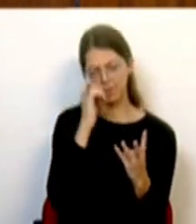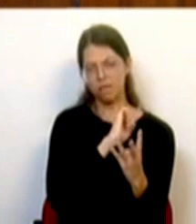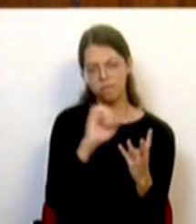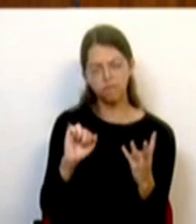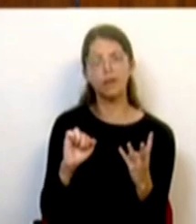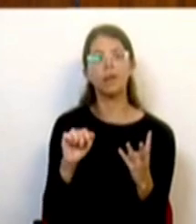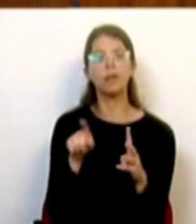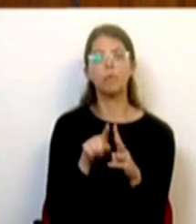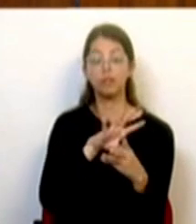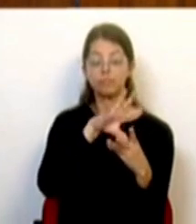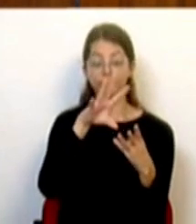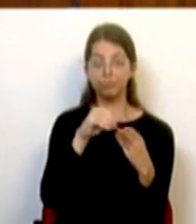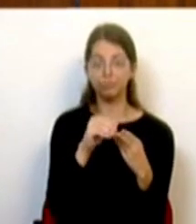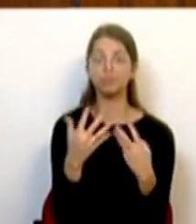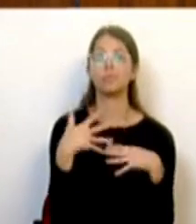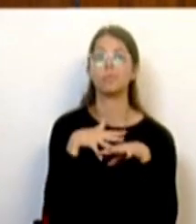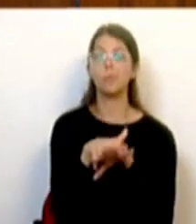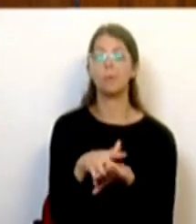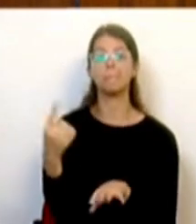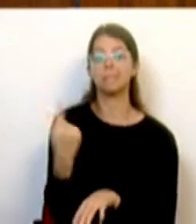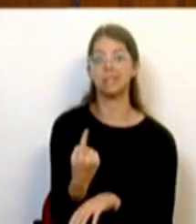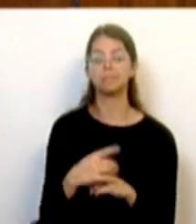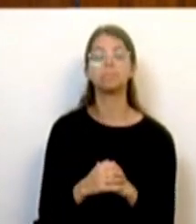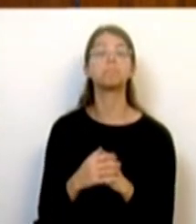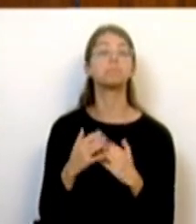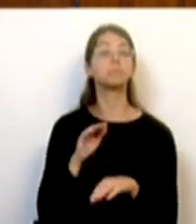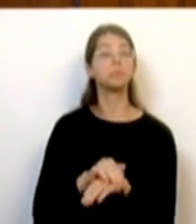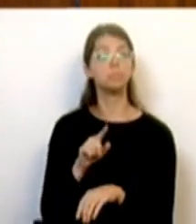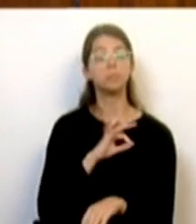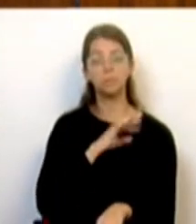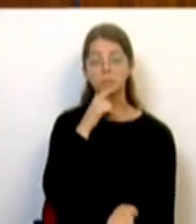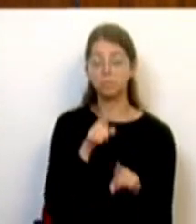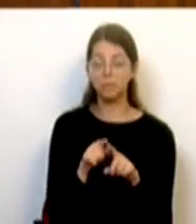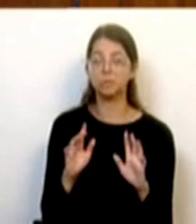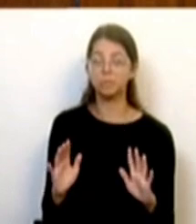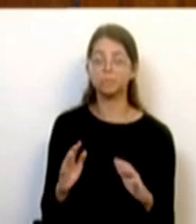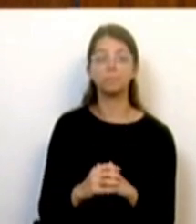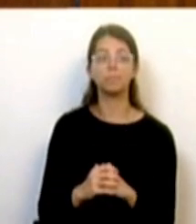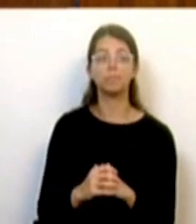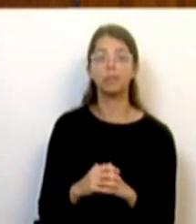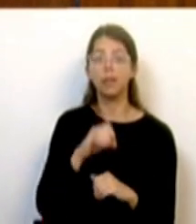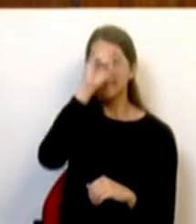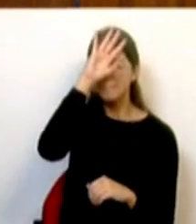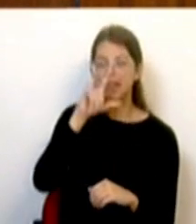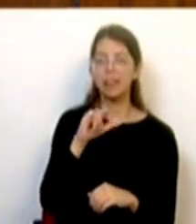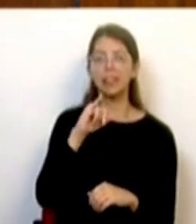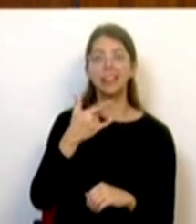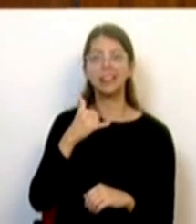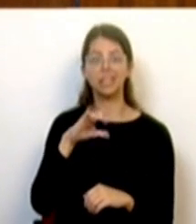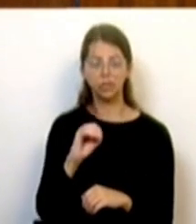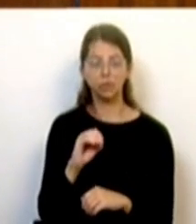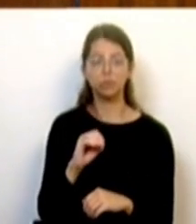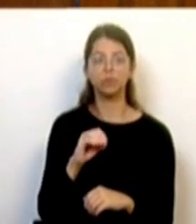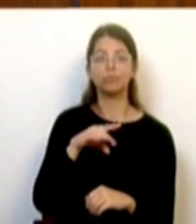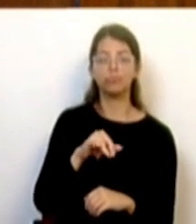conciliação de todos estes valores. E por isso, Sras. e Srs. Deputados, as minas do Lítio, quer